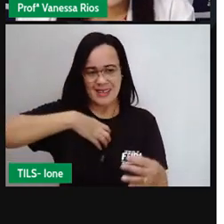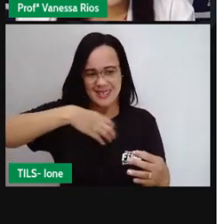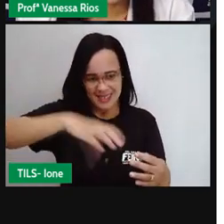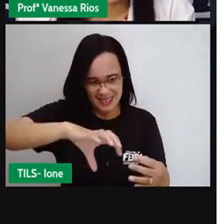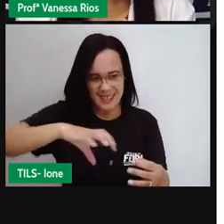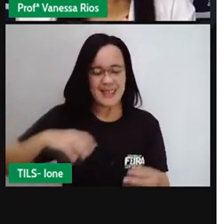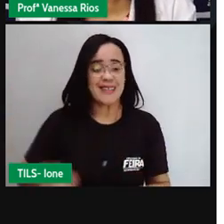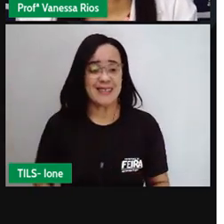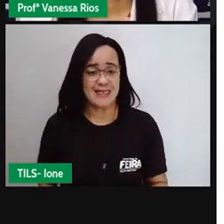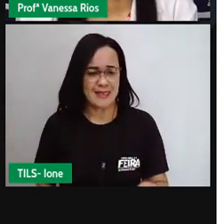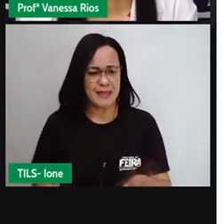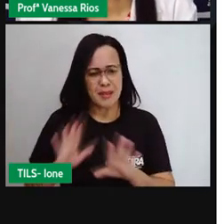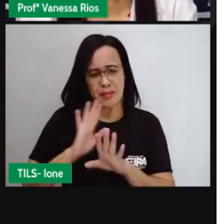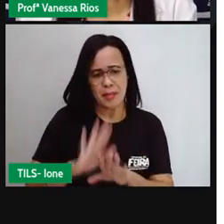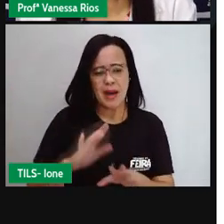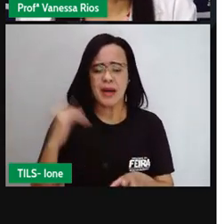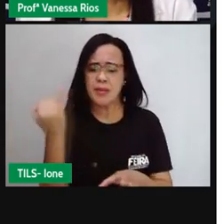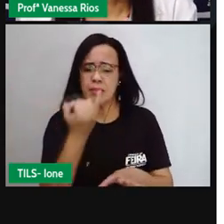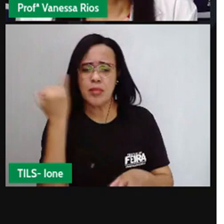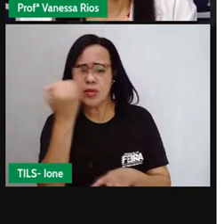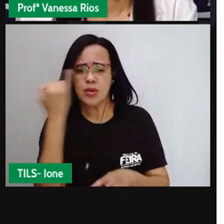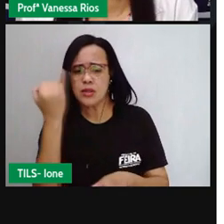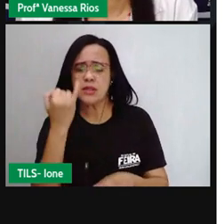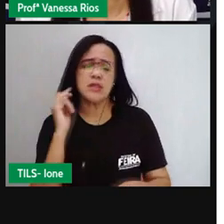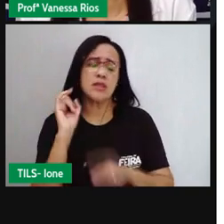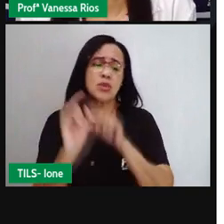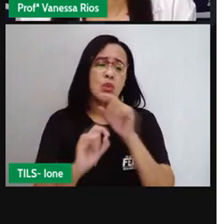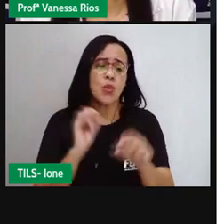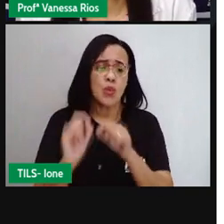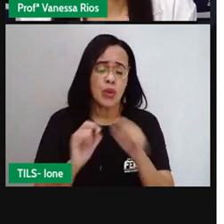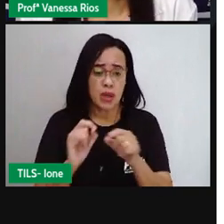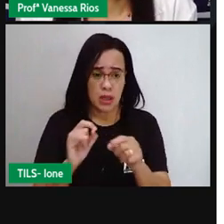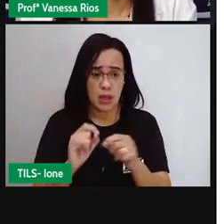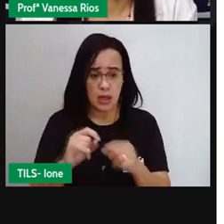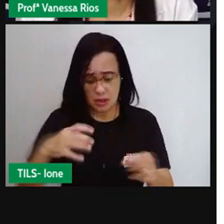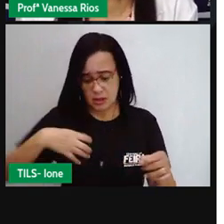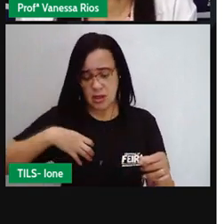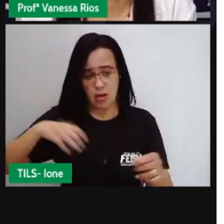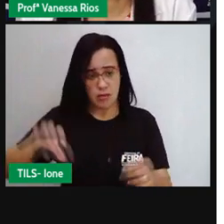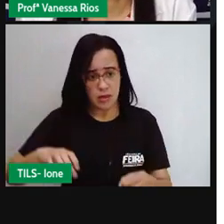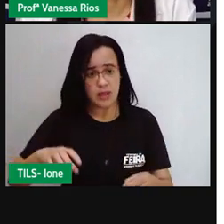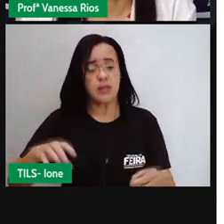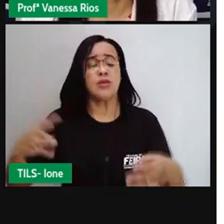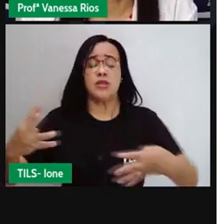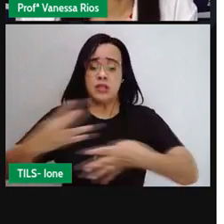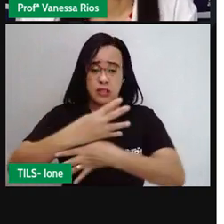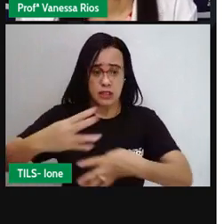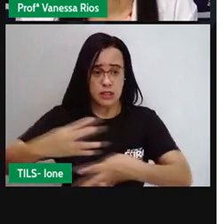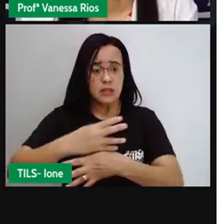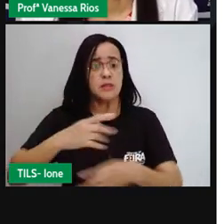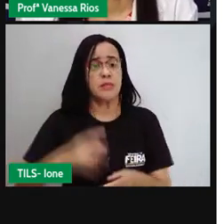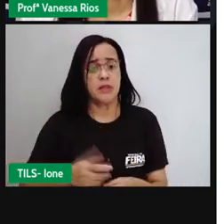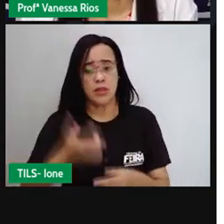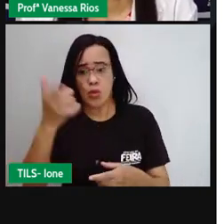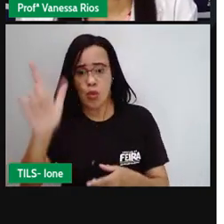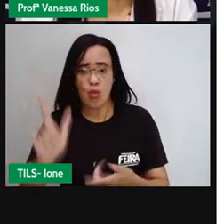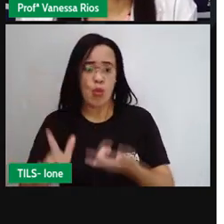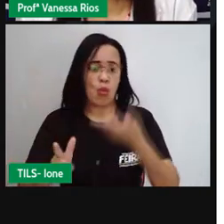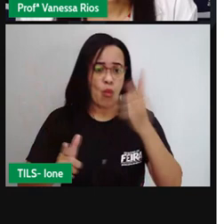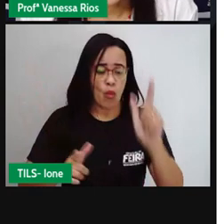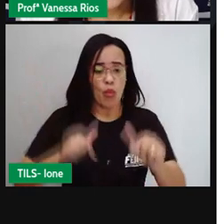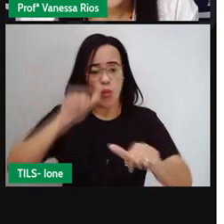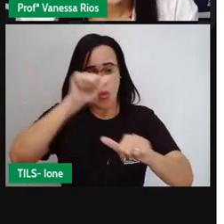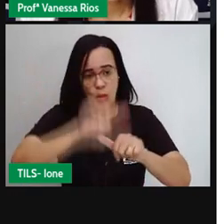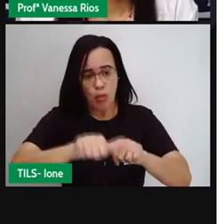é a gente perceber que não só Salvador, mas outras cidades passam aí pelos processos de mudança, em decorrência